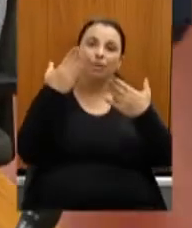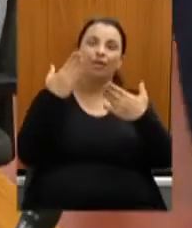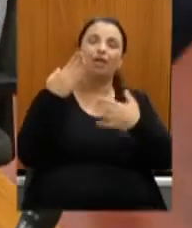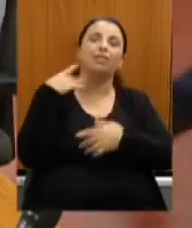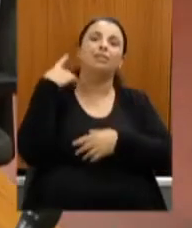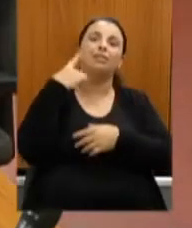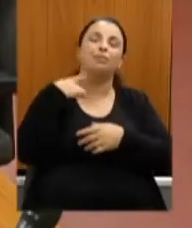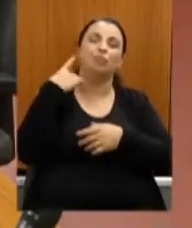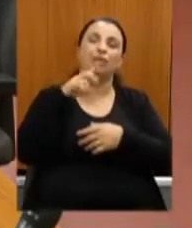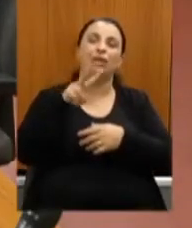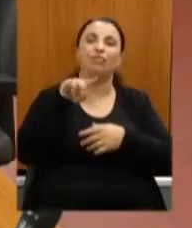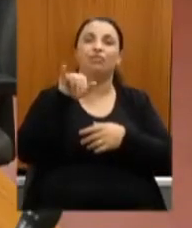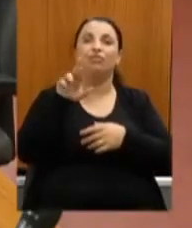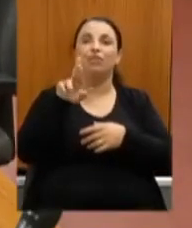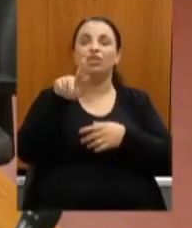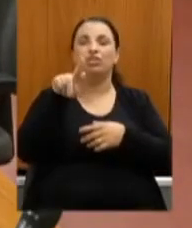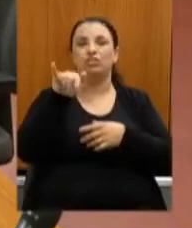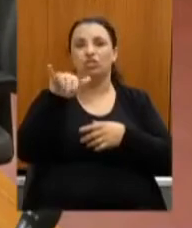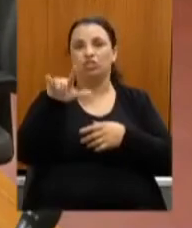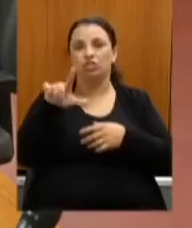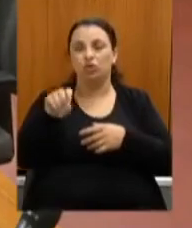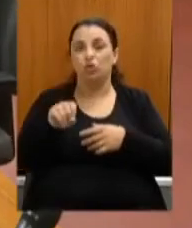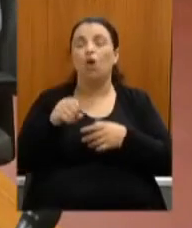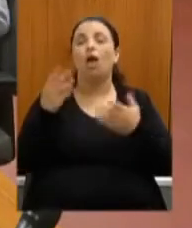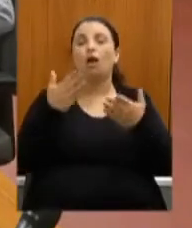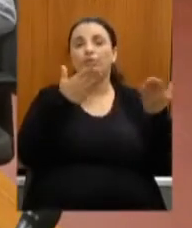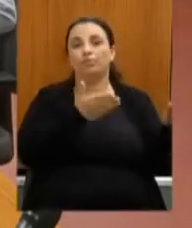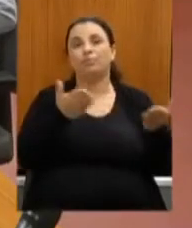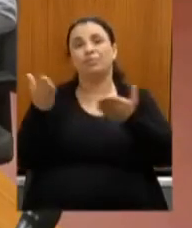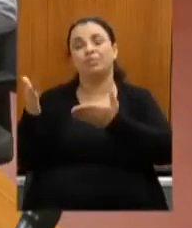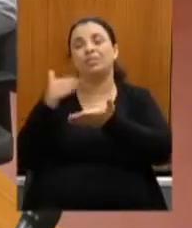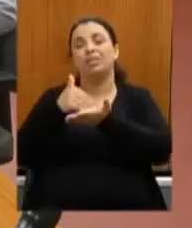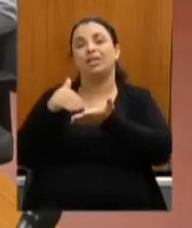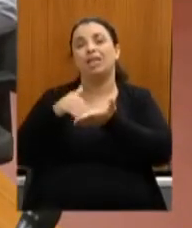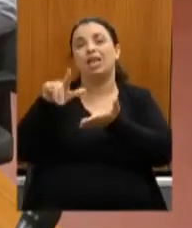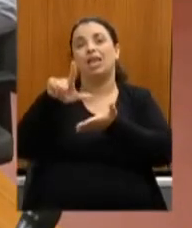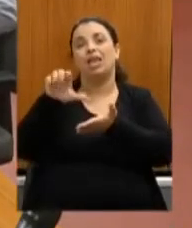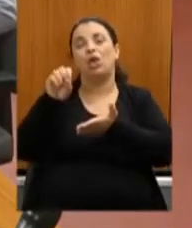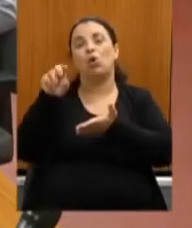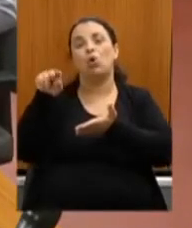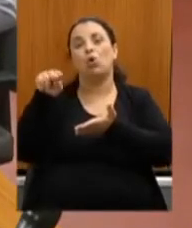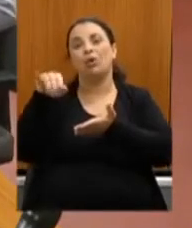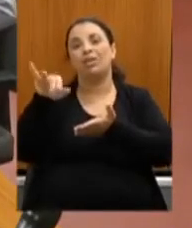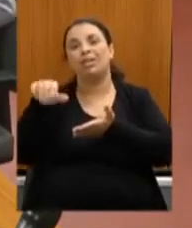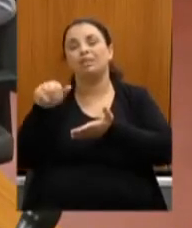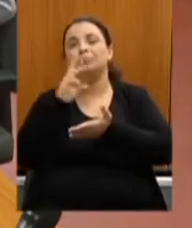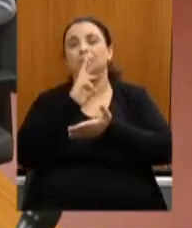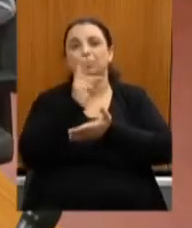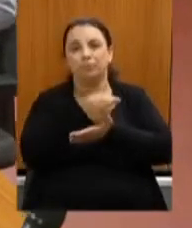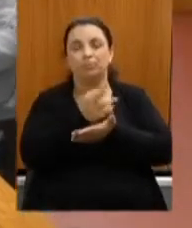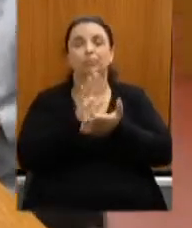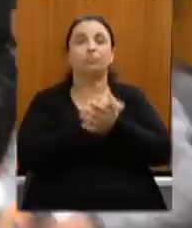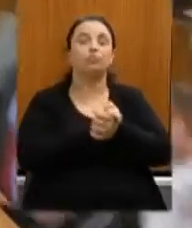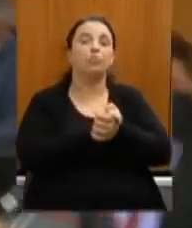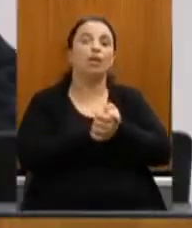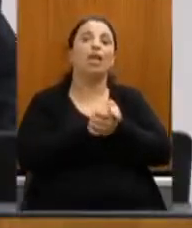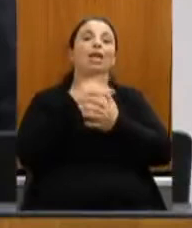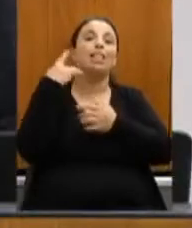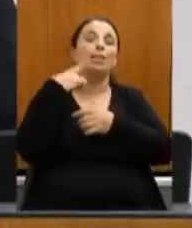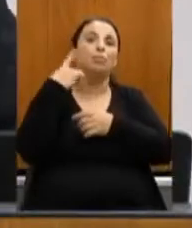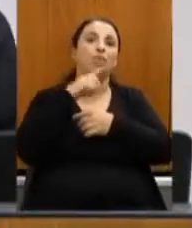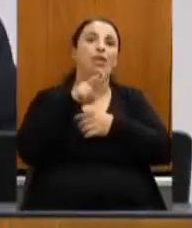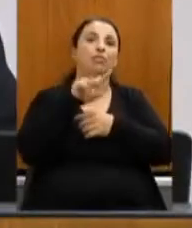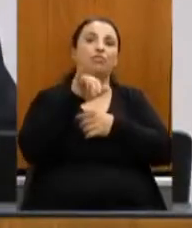Vigílio Guimarães nesse momento passo a palavra ao secretário Leônidas para as considerações deputado Vigílio